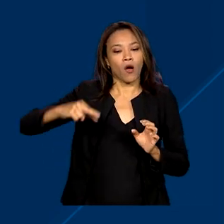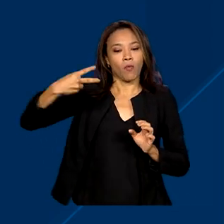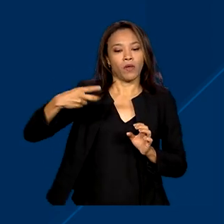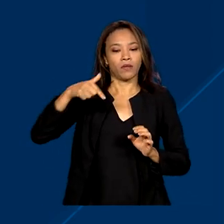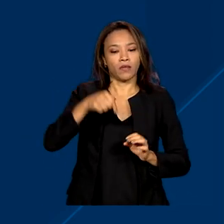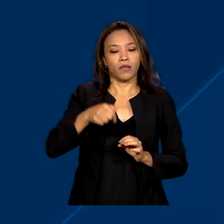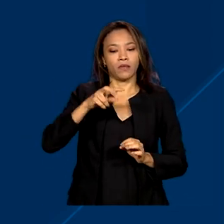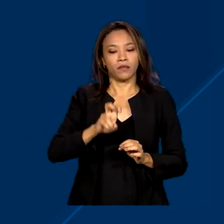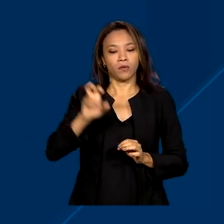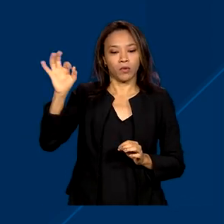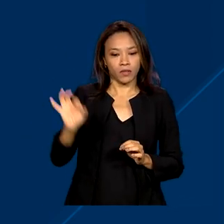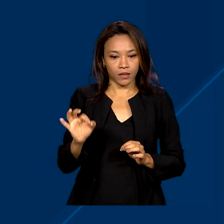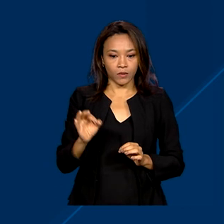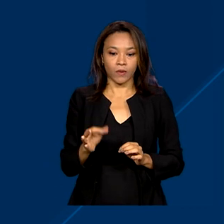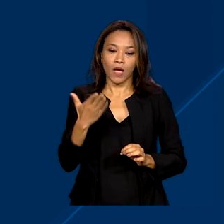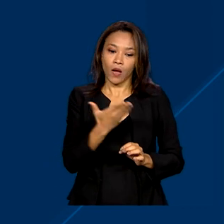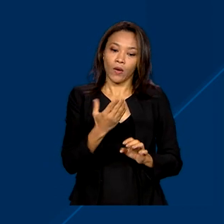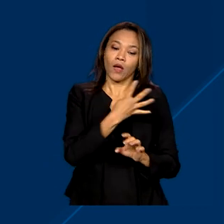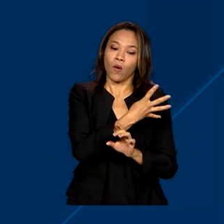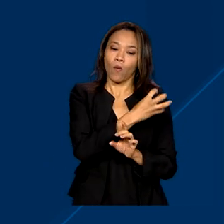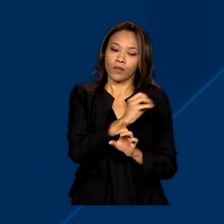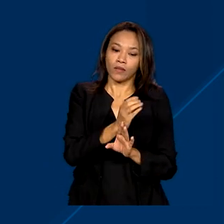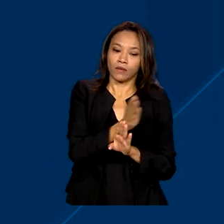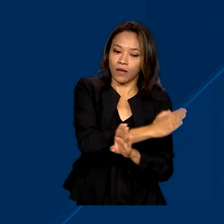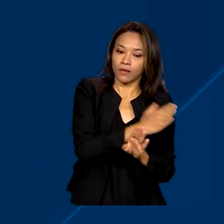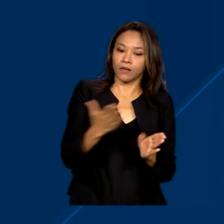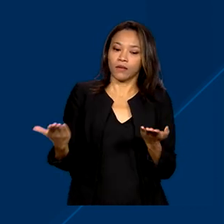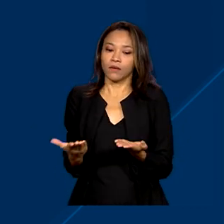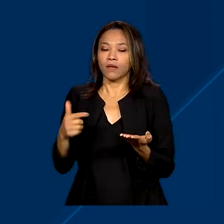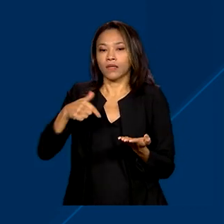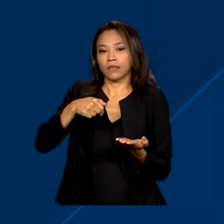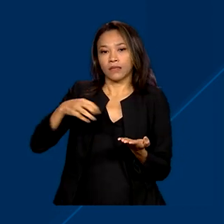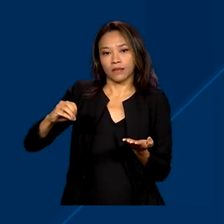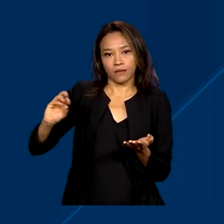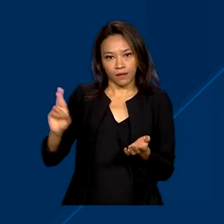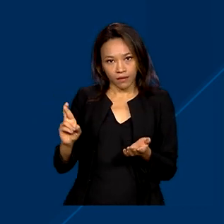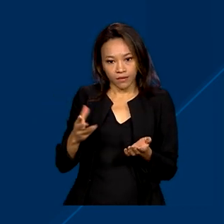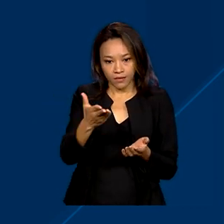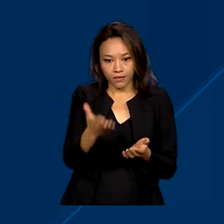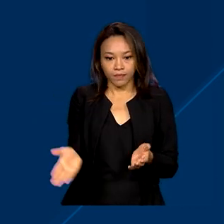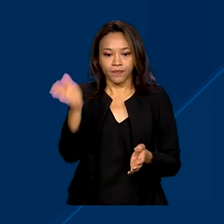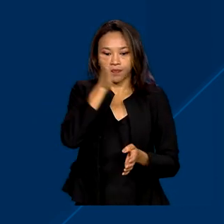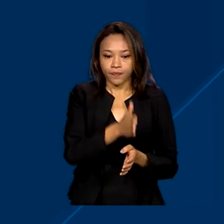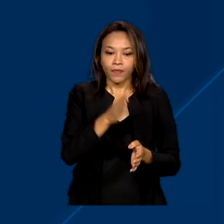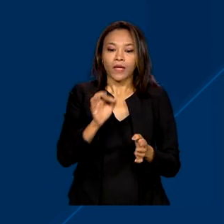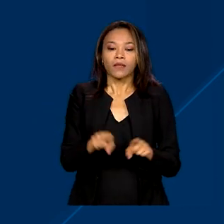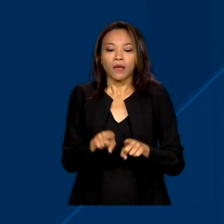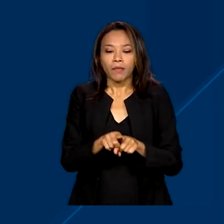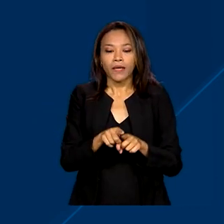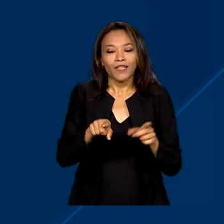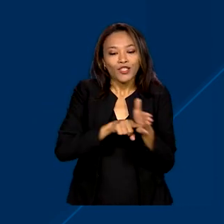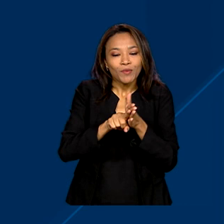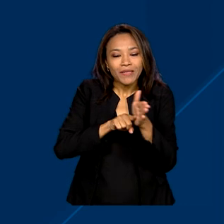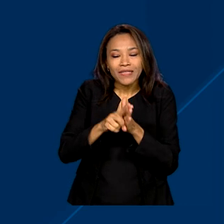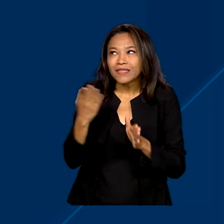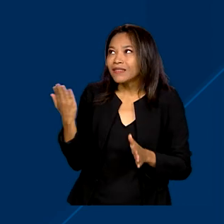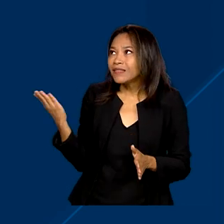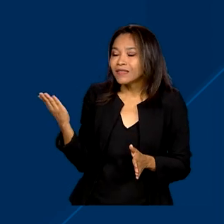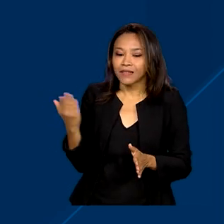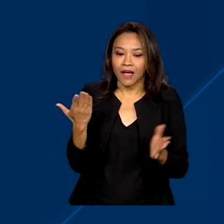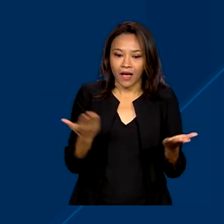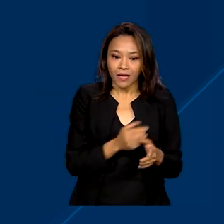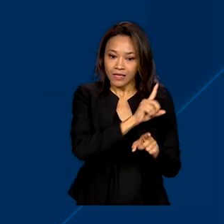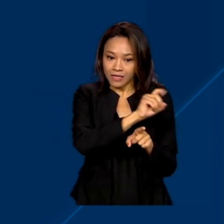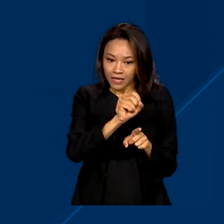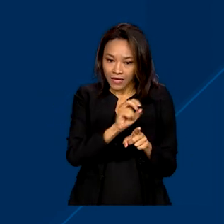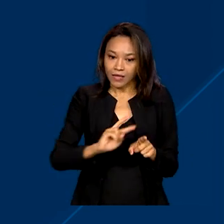75% e subiram de R$ 400 para R 700. A de iniciação científica júnior passou de R$ para